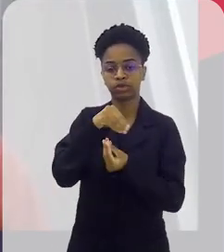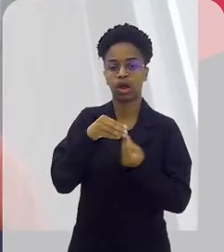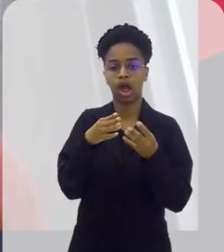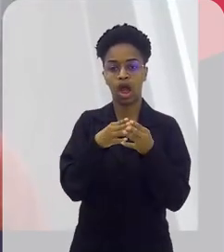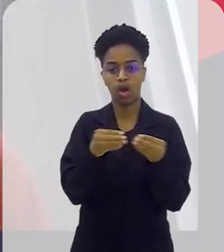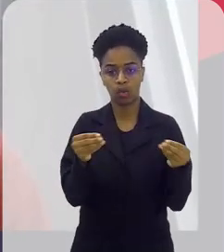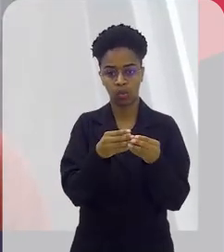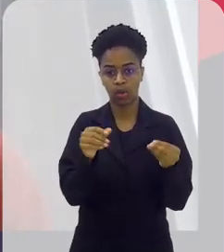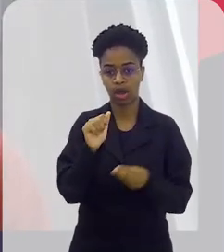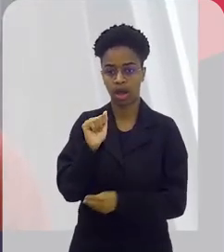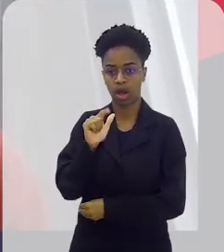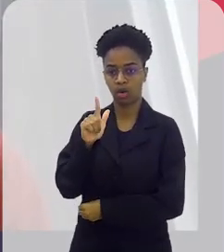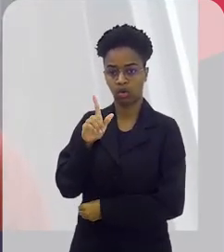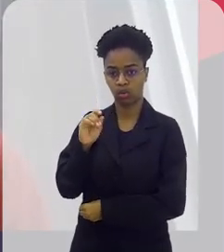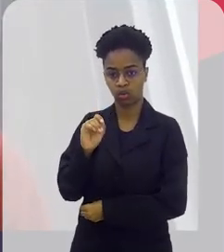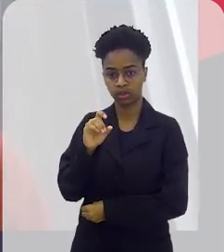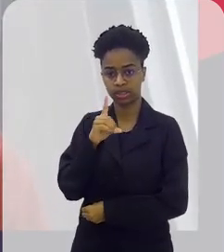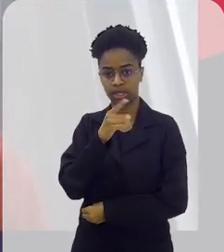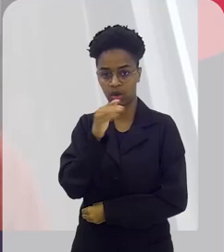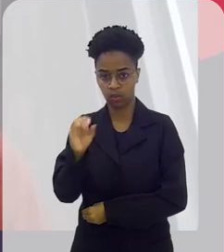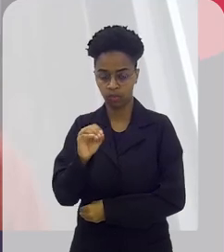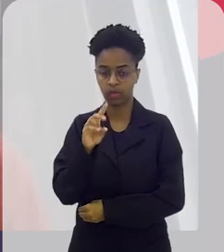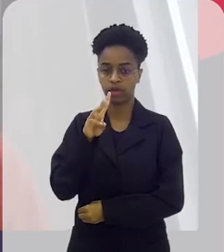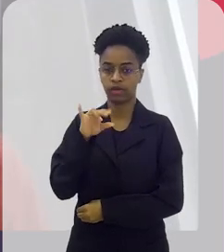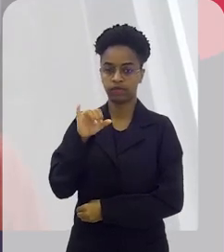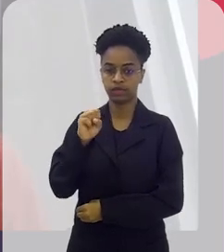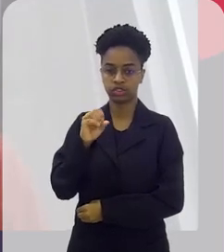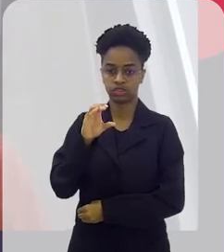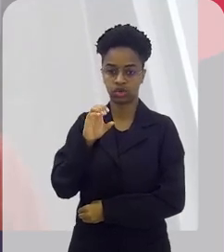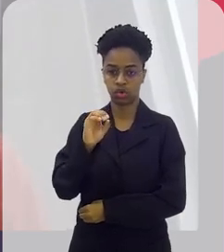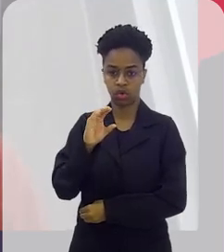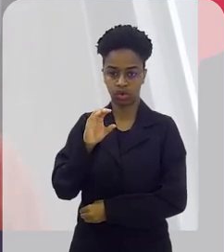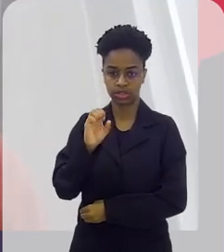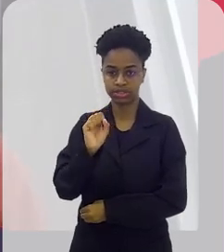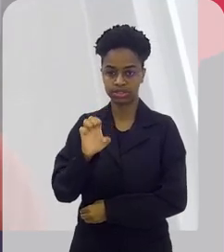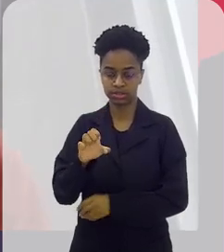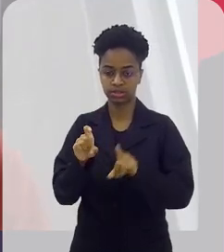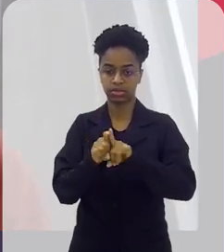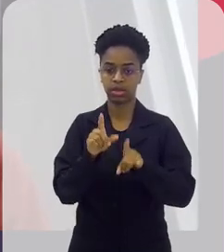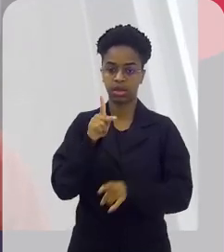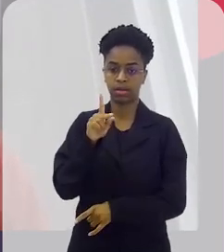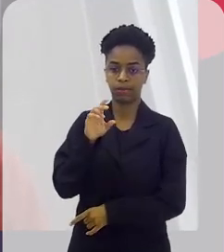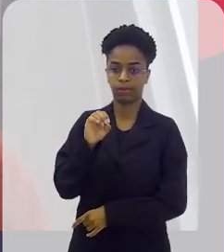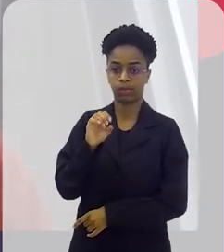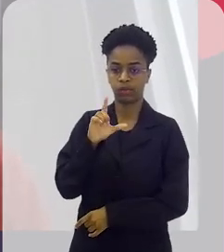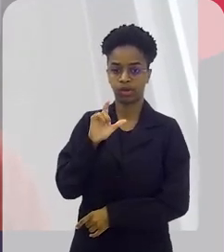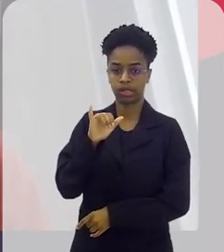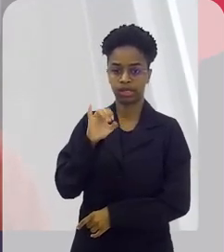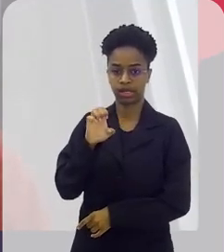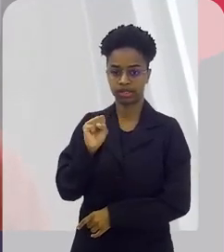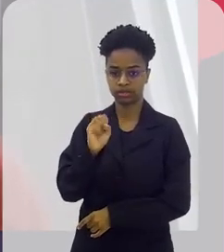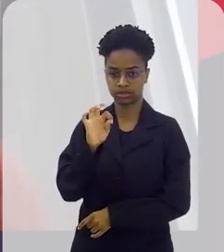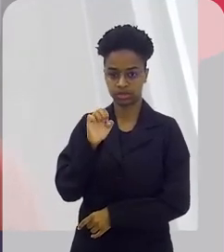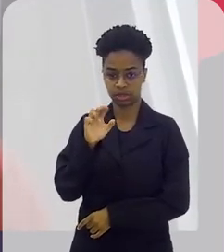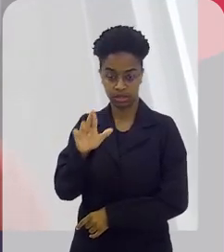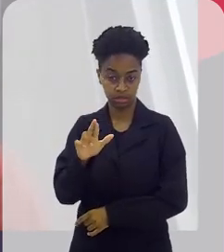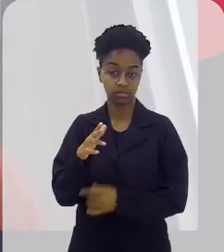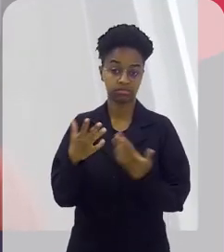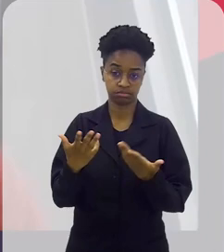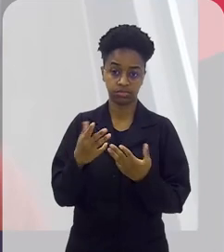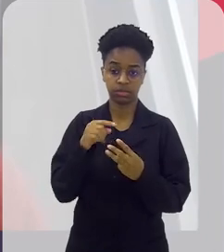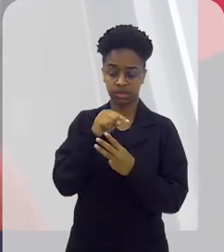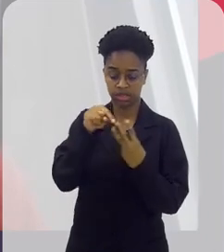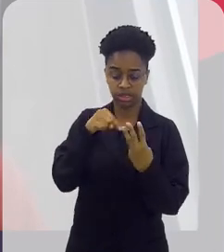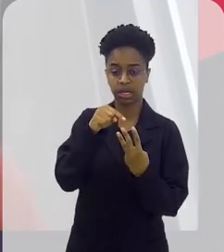orgânico, viscose e poliéster. E cada um dá